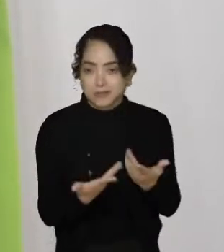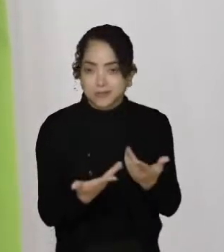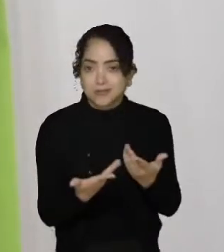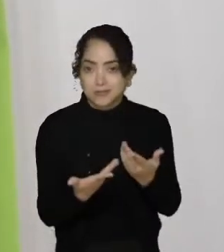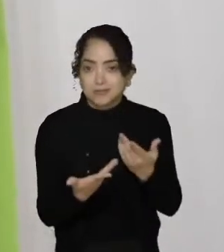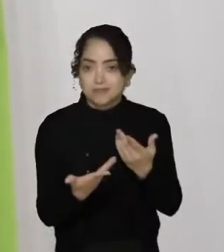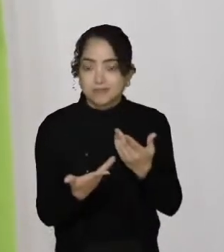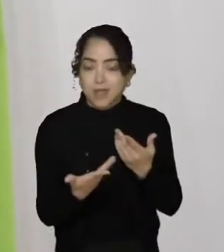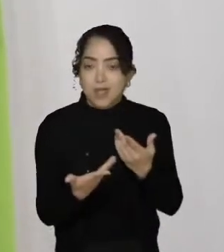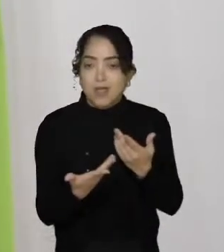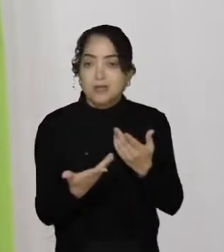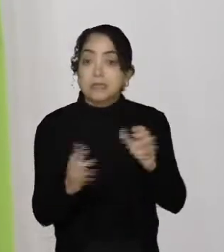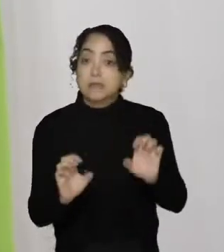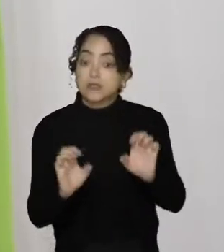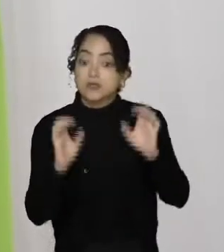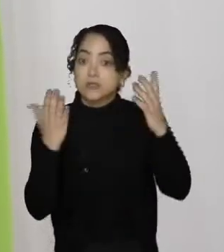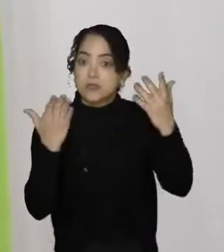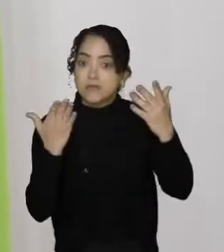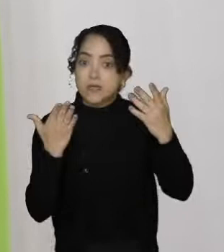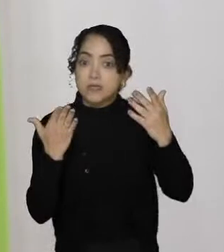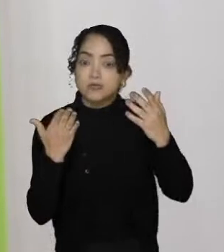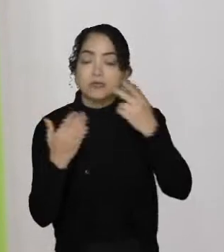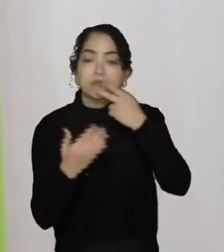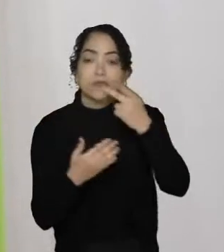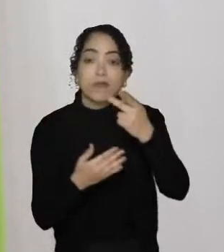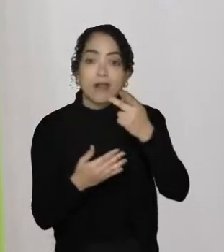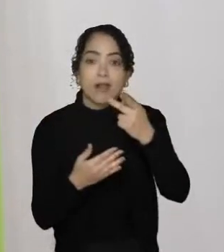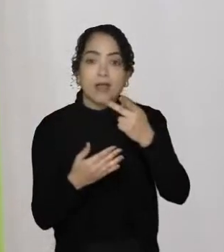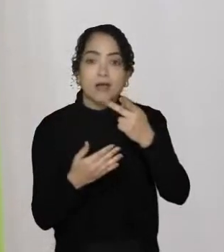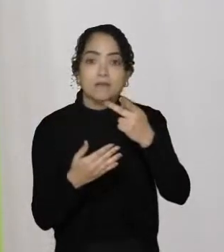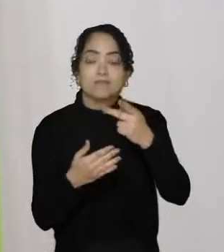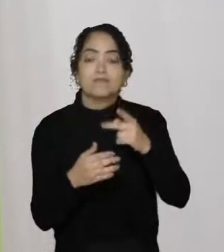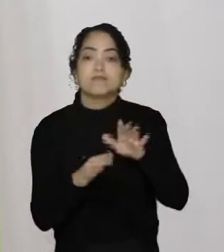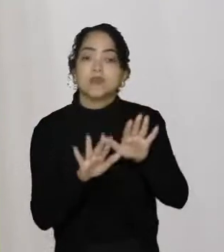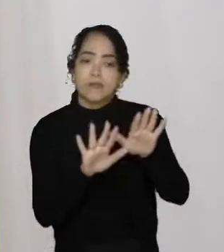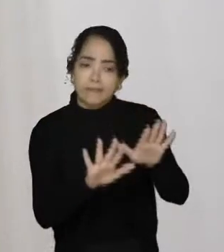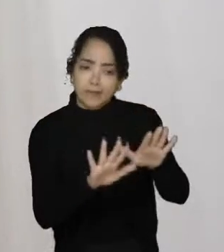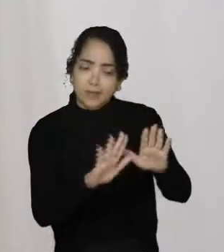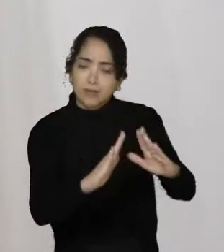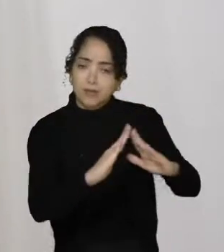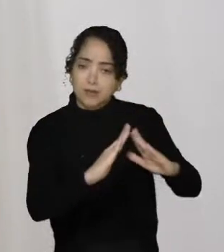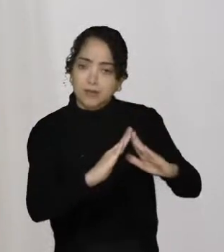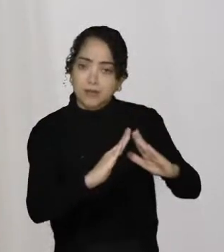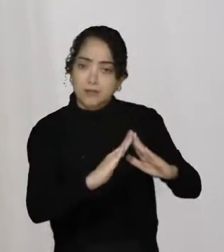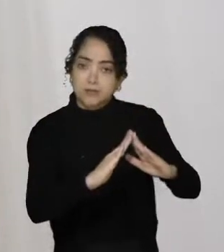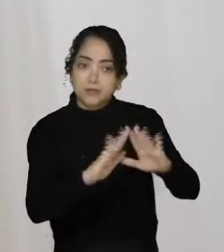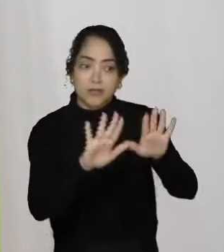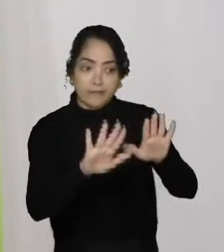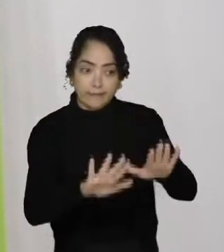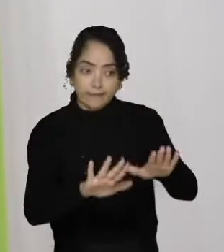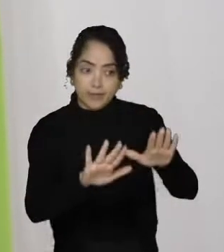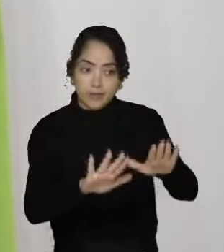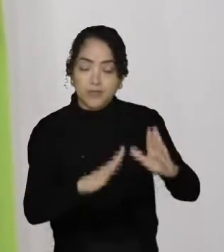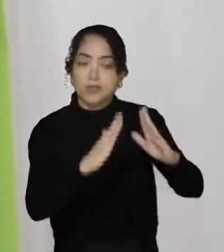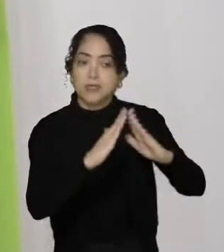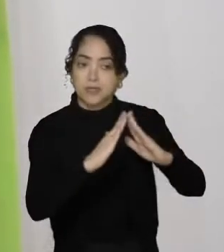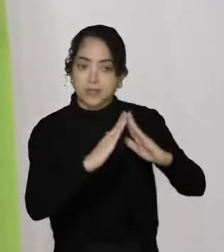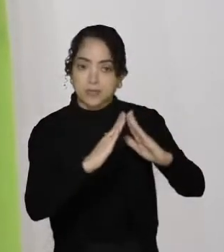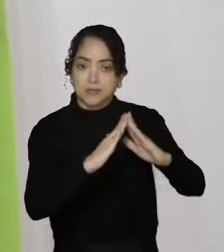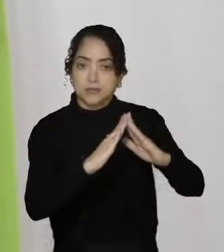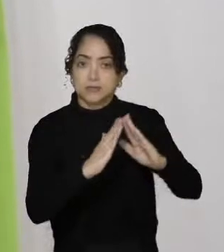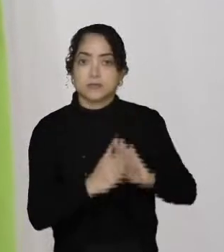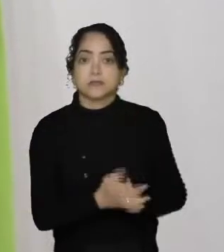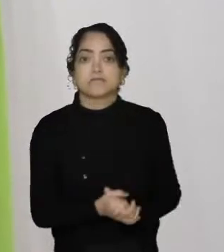pessoal dos eventos, dizer para o senhor, fique em casa. Fique em casa.